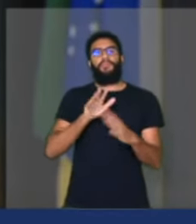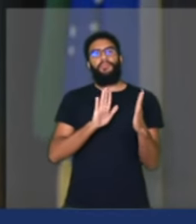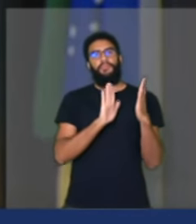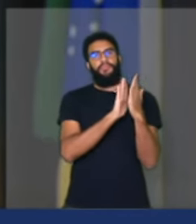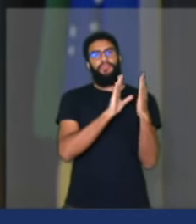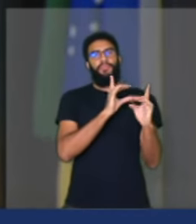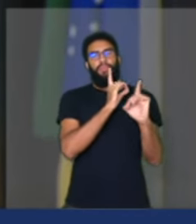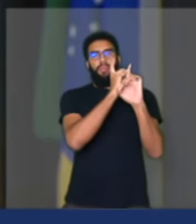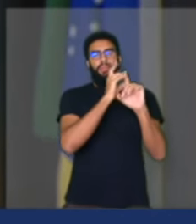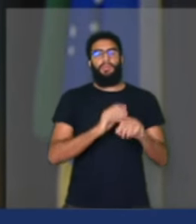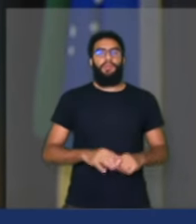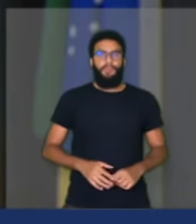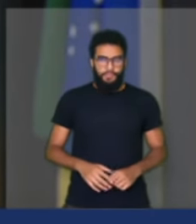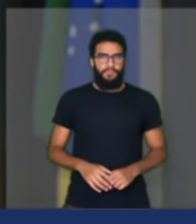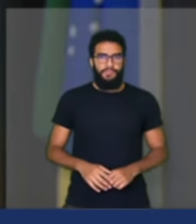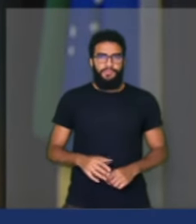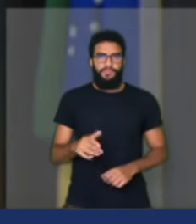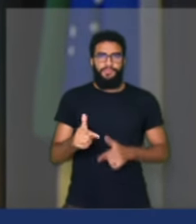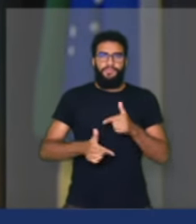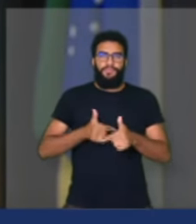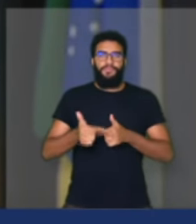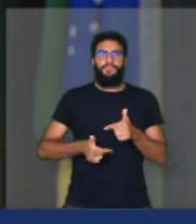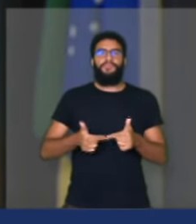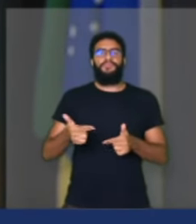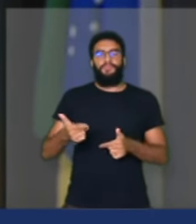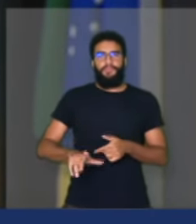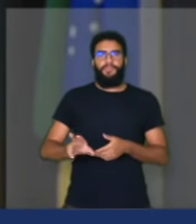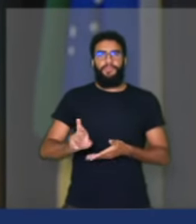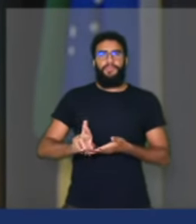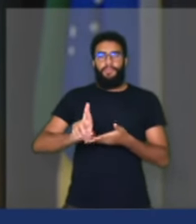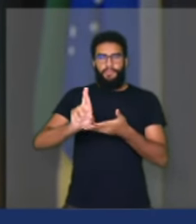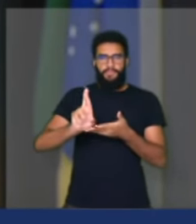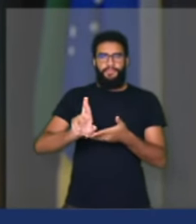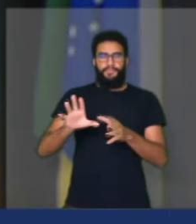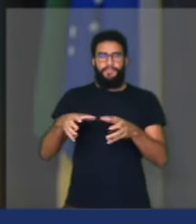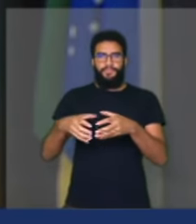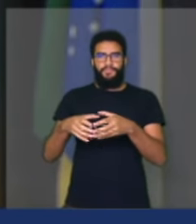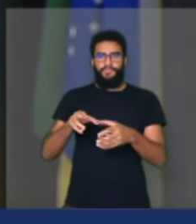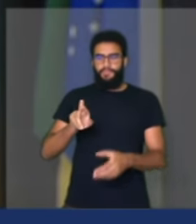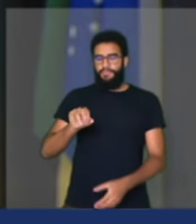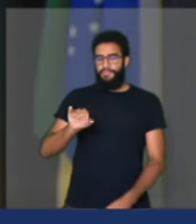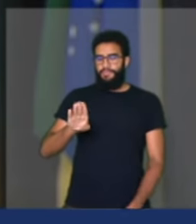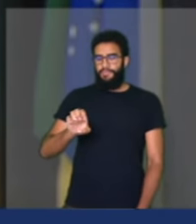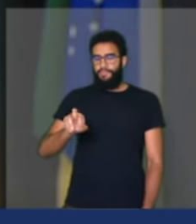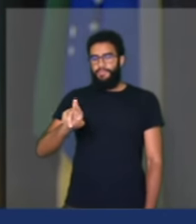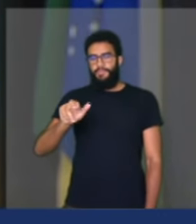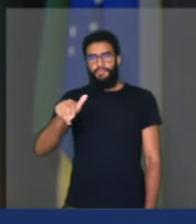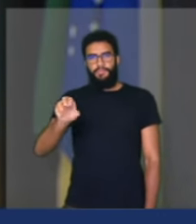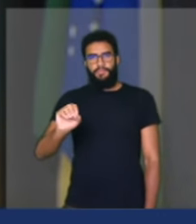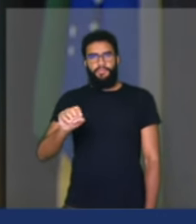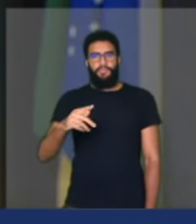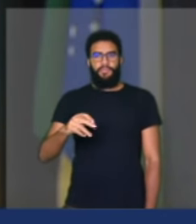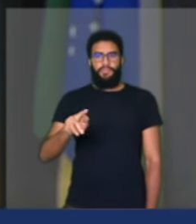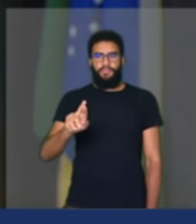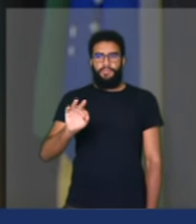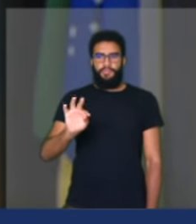nossos trabalhos. Nosso querido representante da nossa grande Ribeirão Preto. Está muito bem representada, deputado.